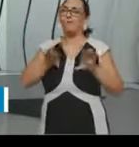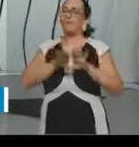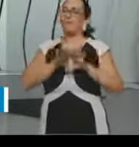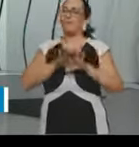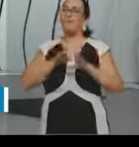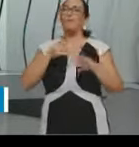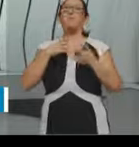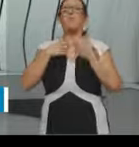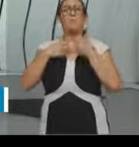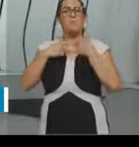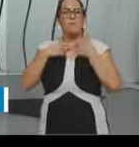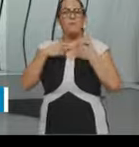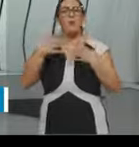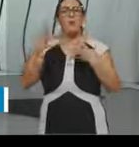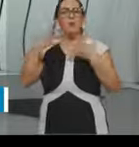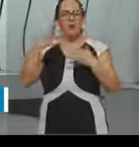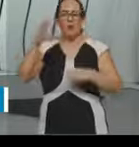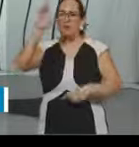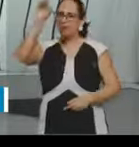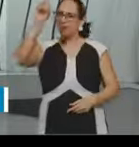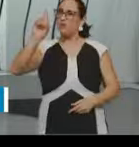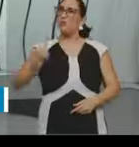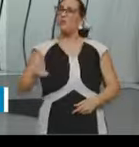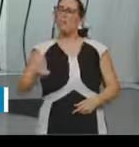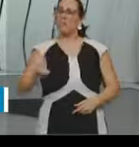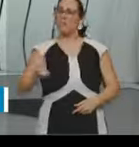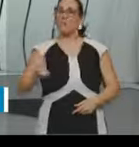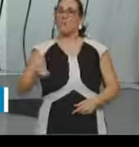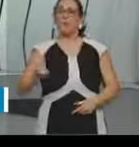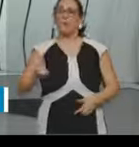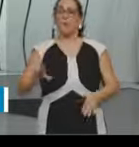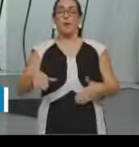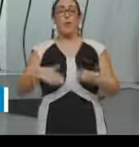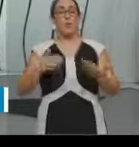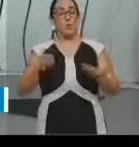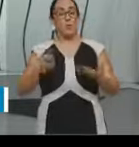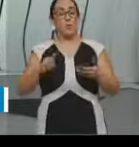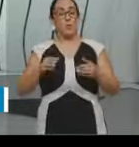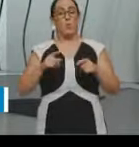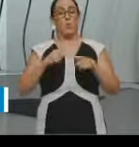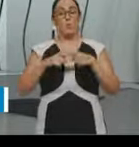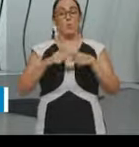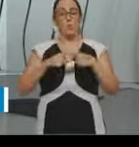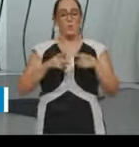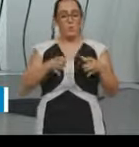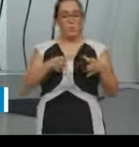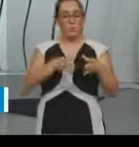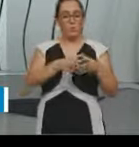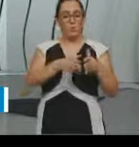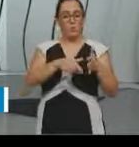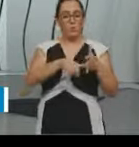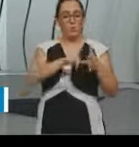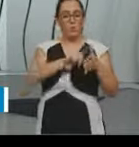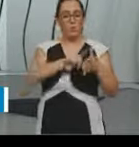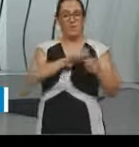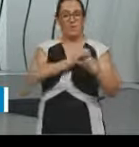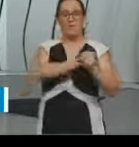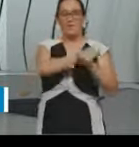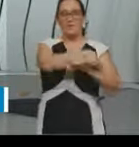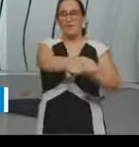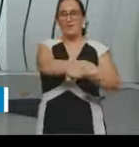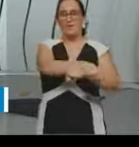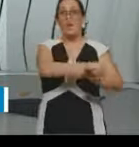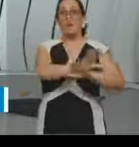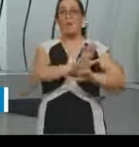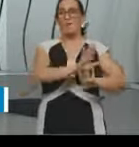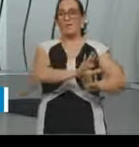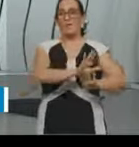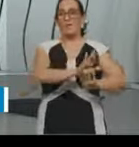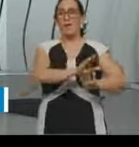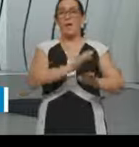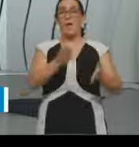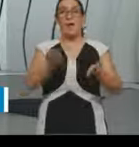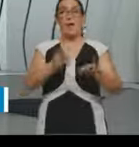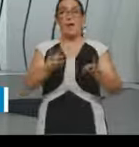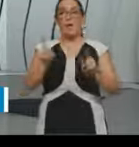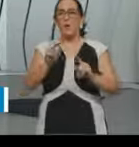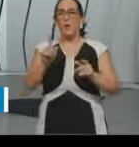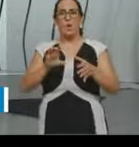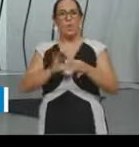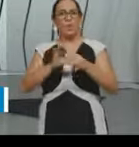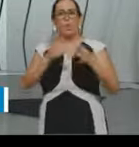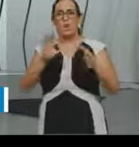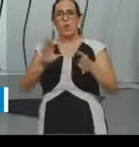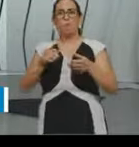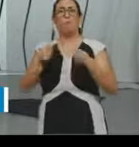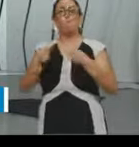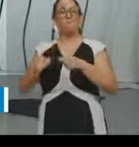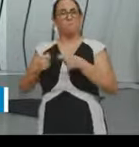presentes enquanto a gente tem o regime escravista, né, num período em que você já tem o trabalho escravizado. Então, são situações que